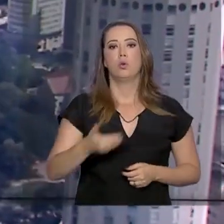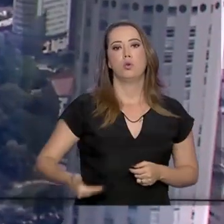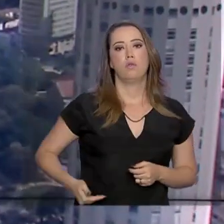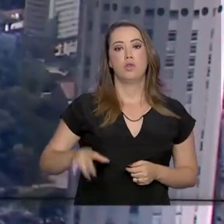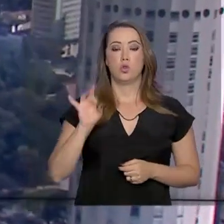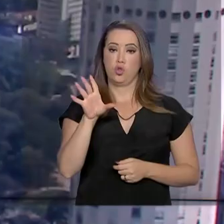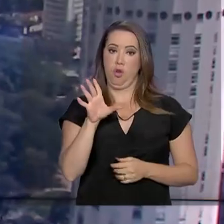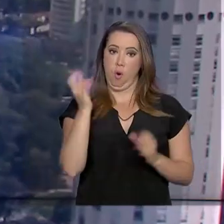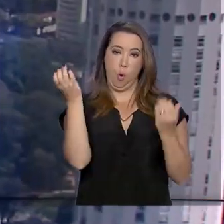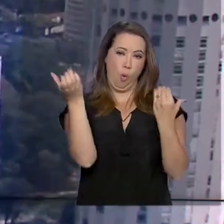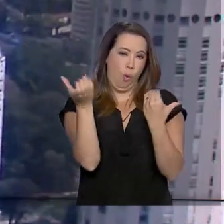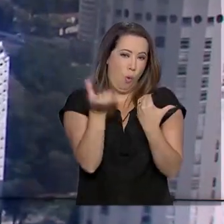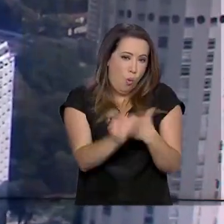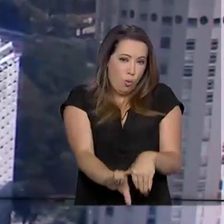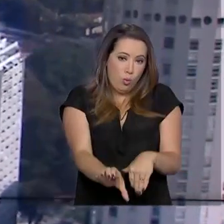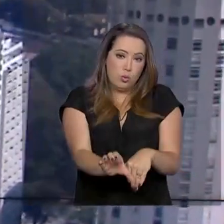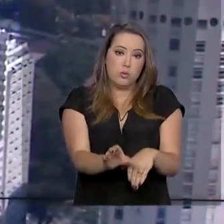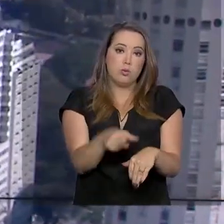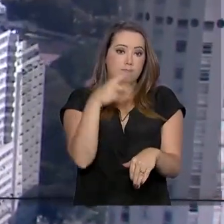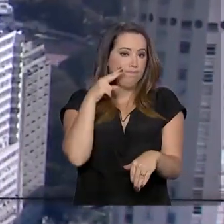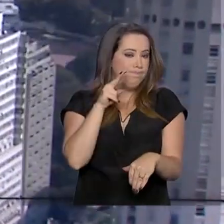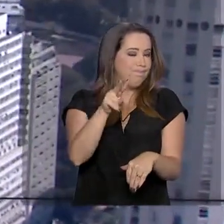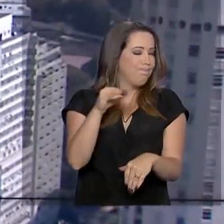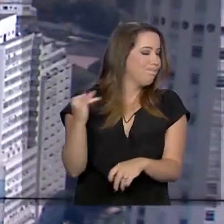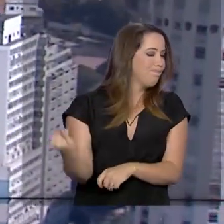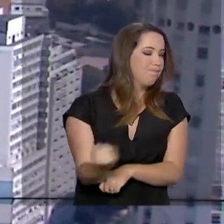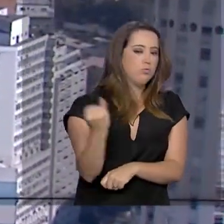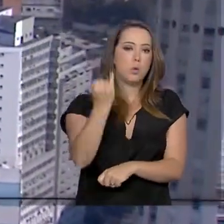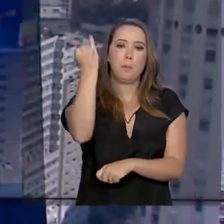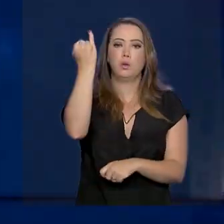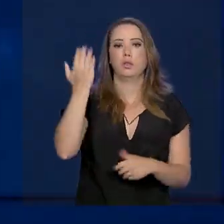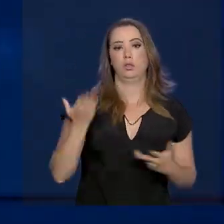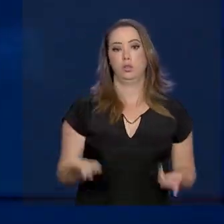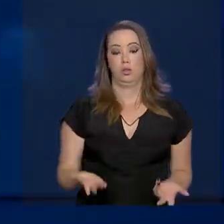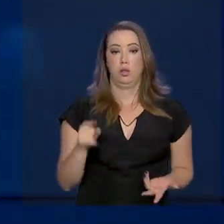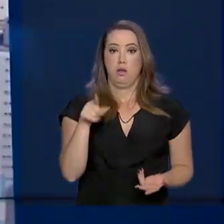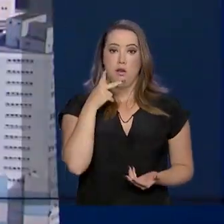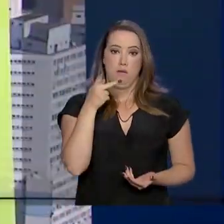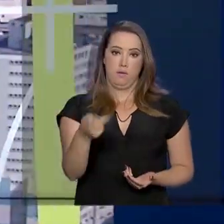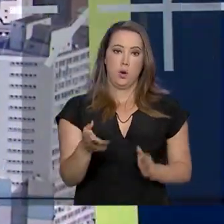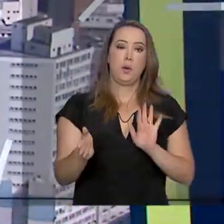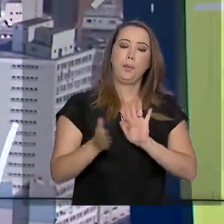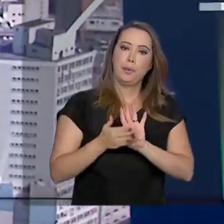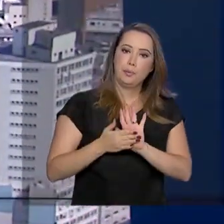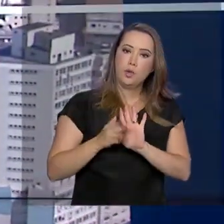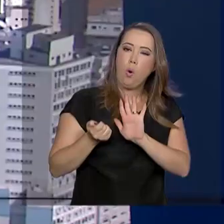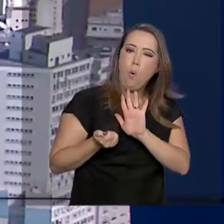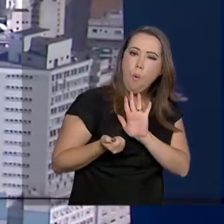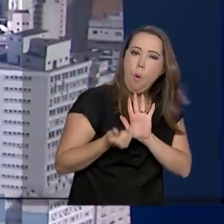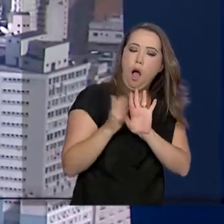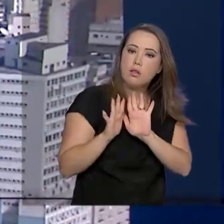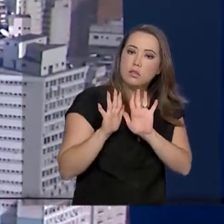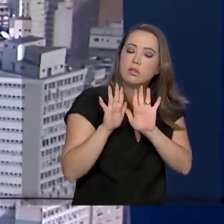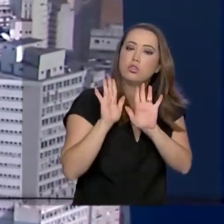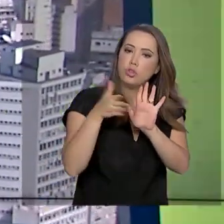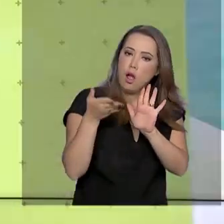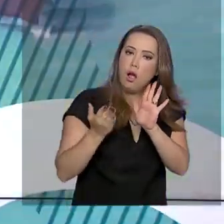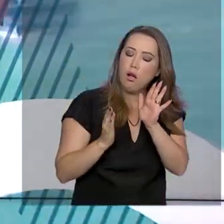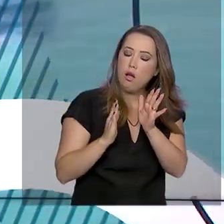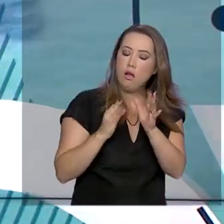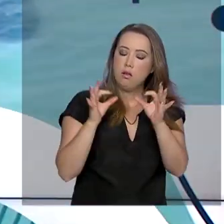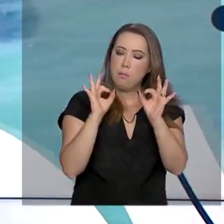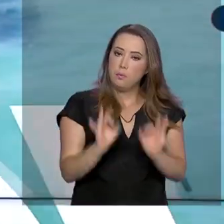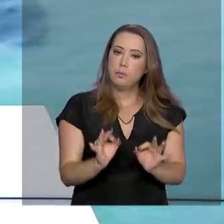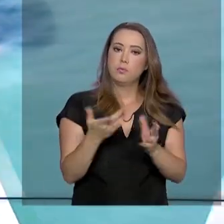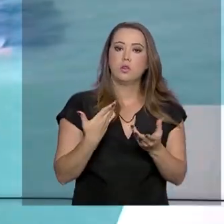governo só vai realizar os concursos públicos considerados essenciais. Ele disse que a proposta já está quase pronta e que deve